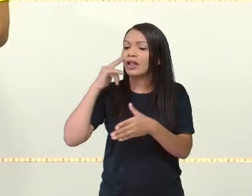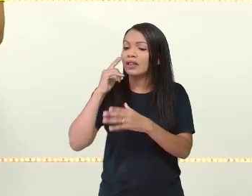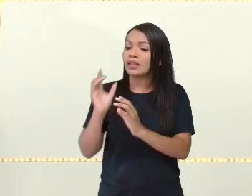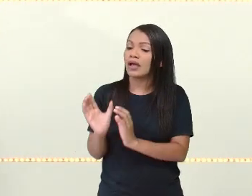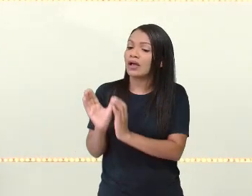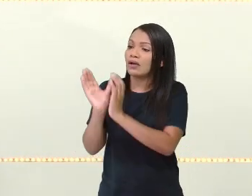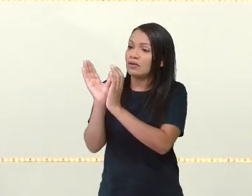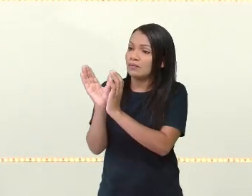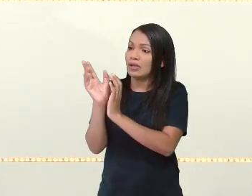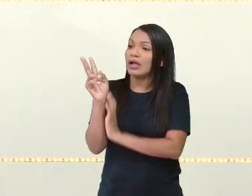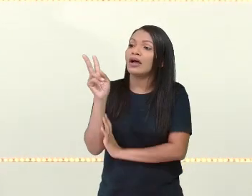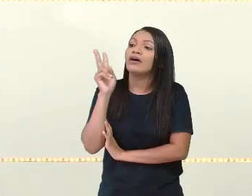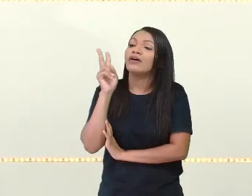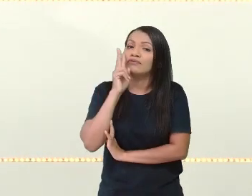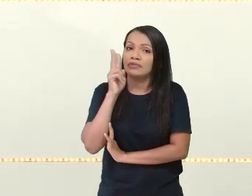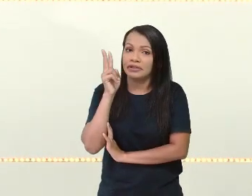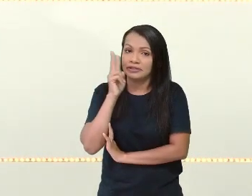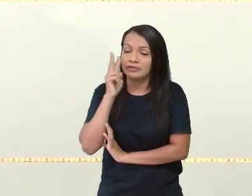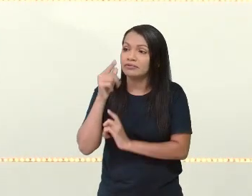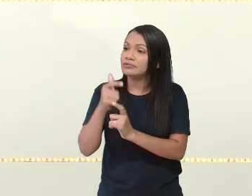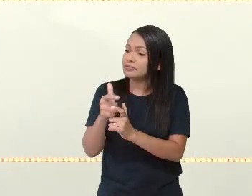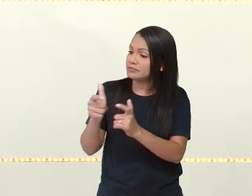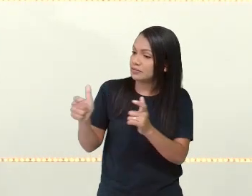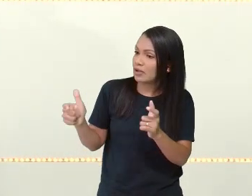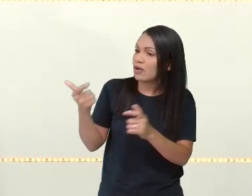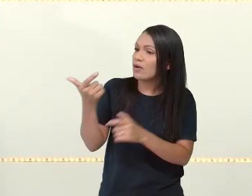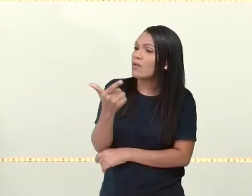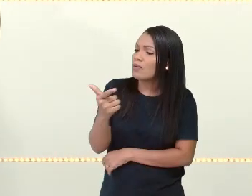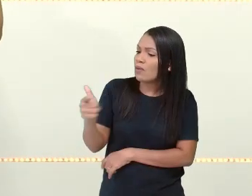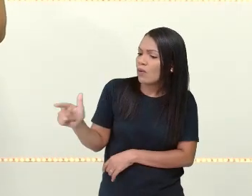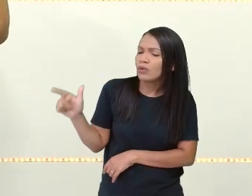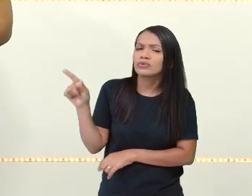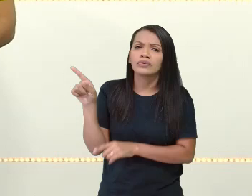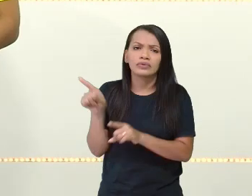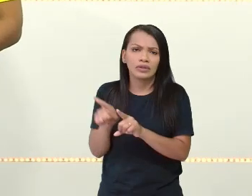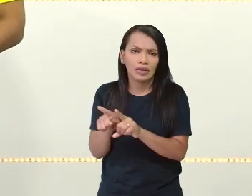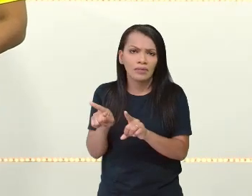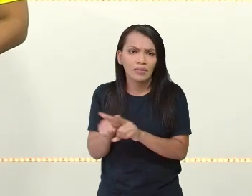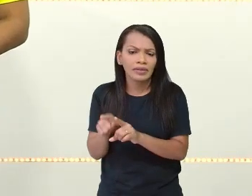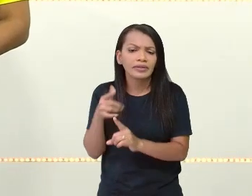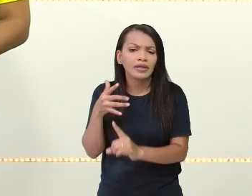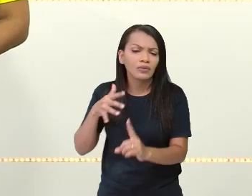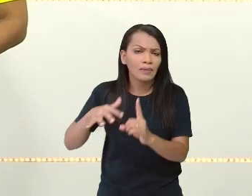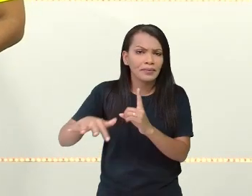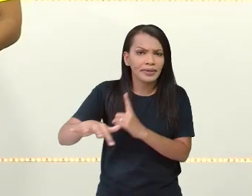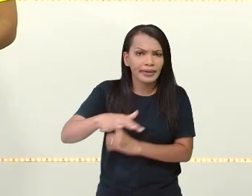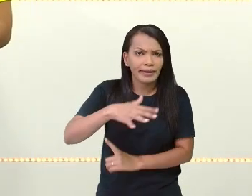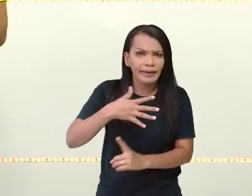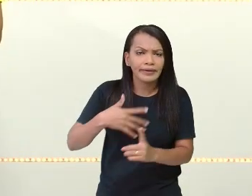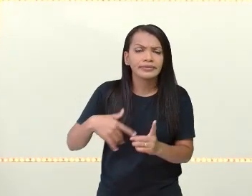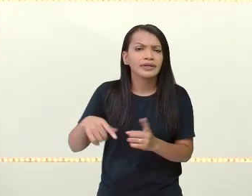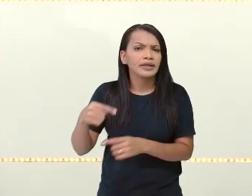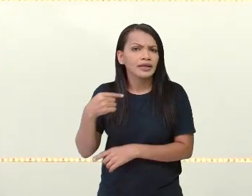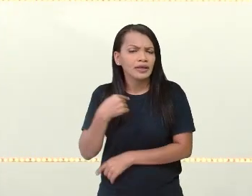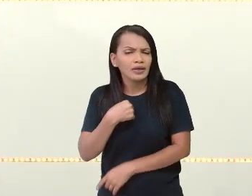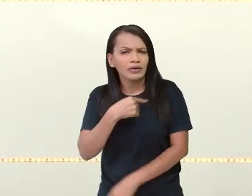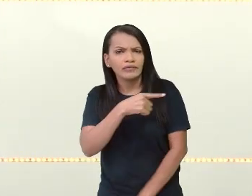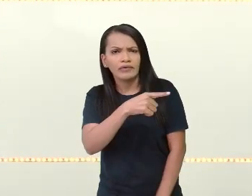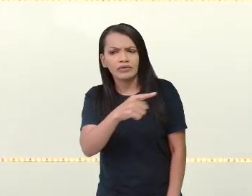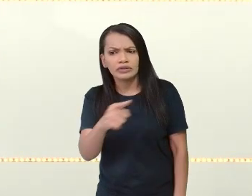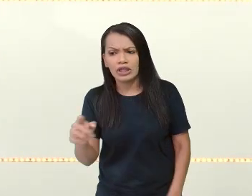vejam a dimensão, não é, que o outro está passando também por aquele ambiente. Então, o meio ambiente